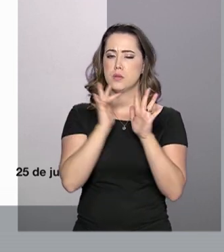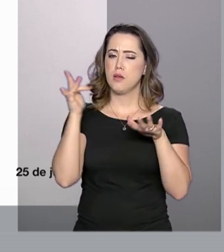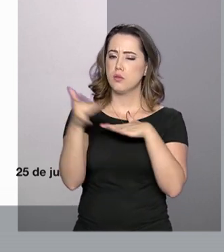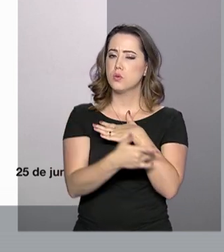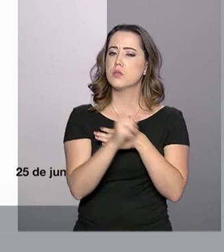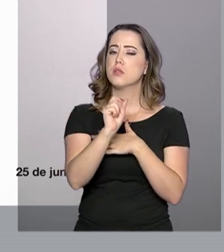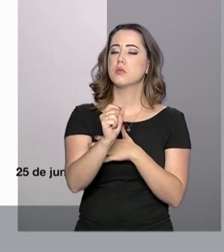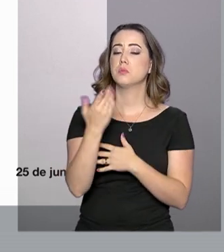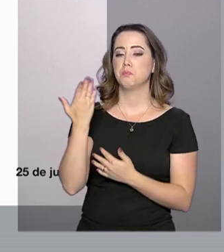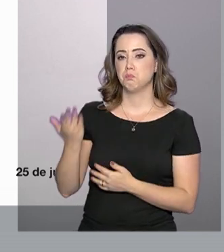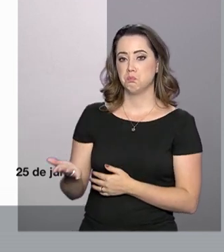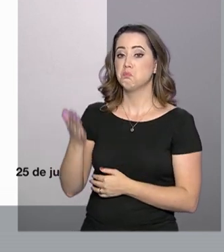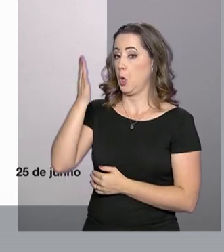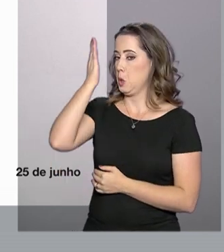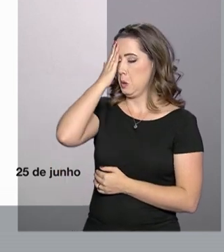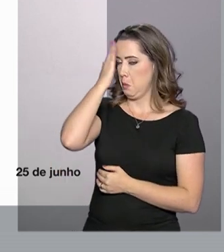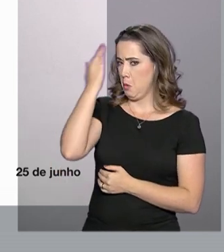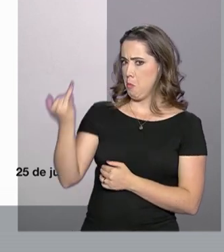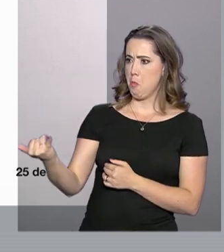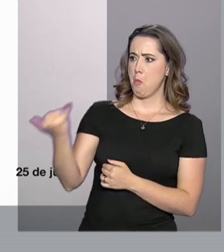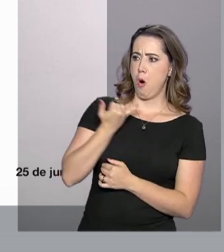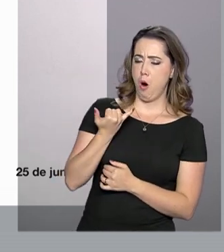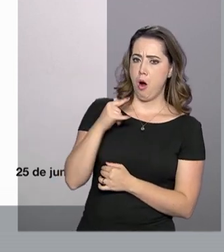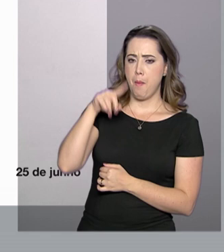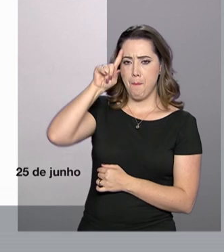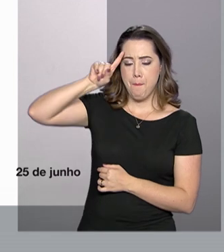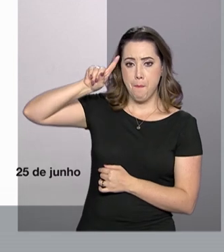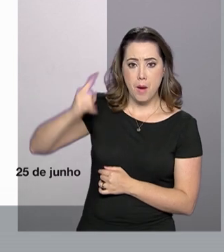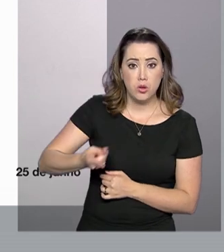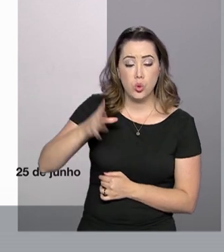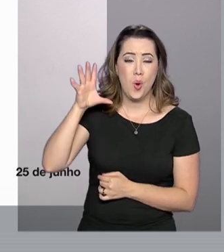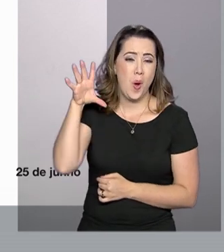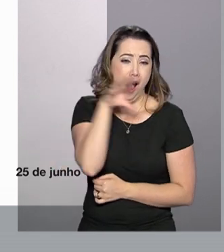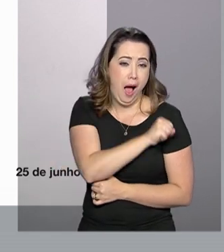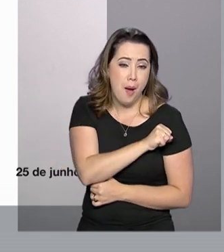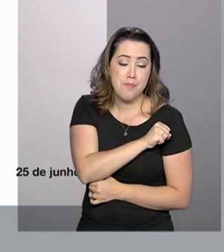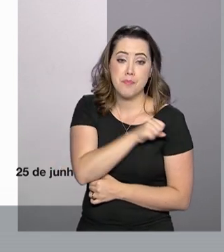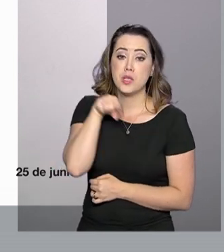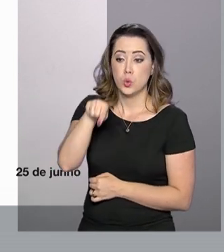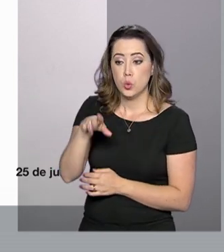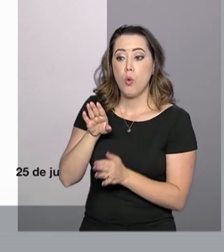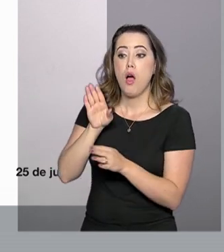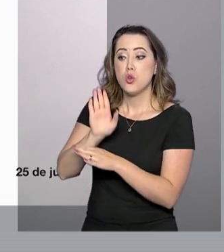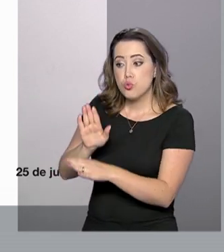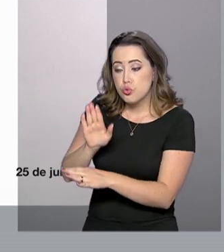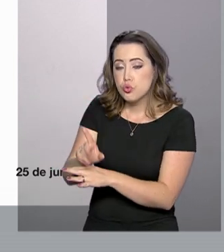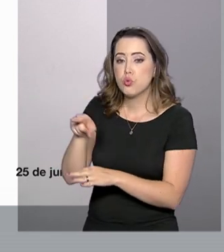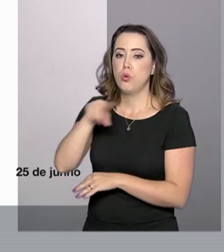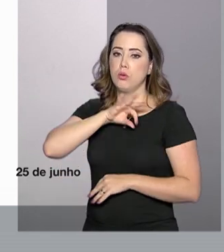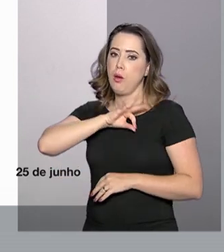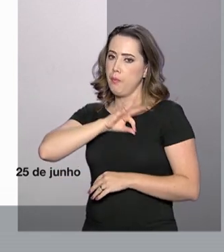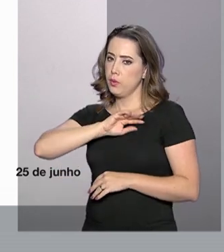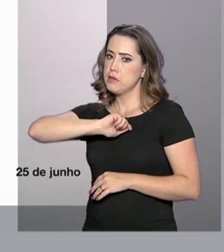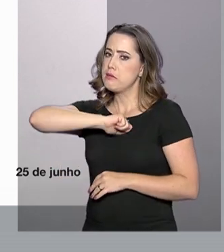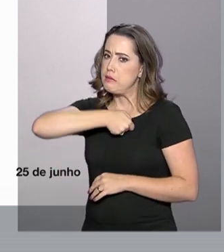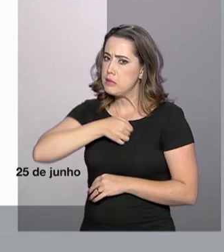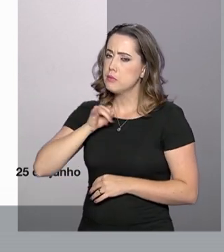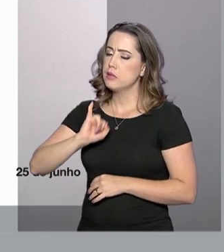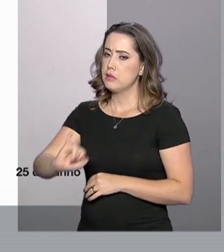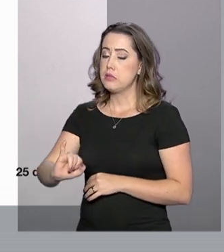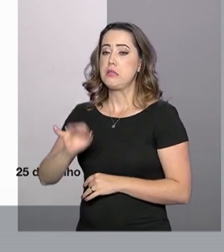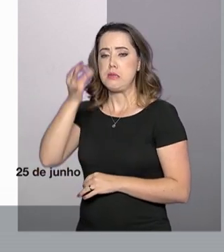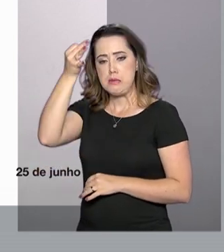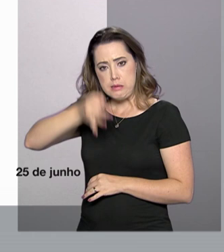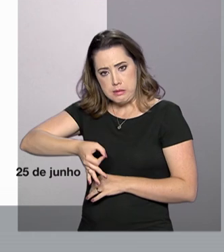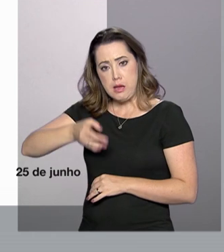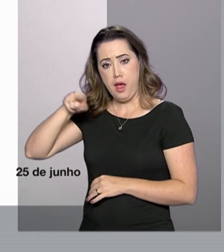que, assim que soube do fato, determinou ao Ministério da Defesa imediata colaboração com a polícia espanhola e que caso